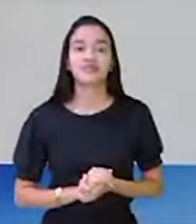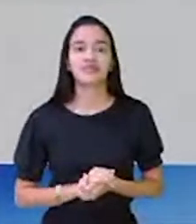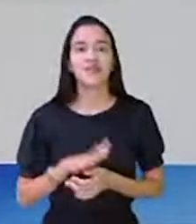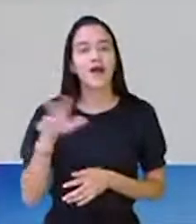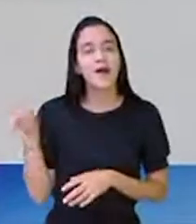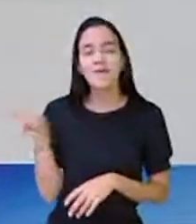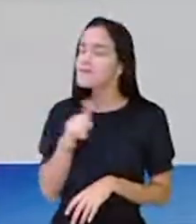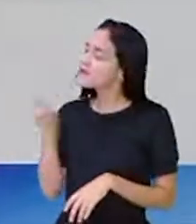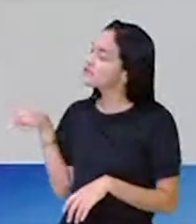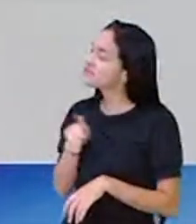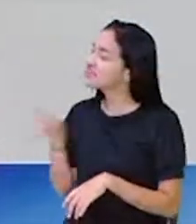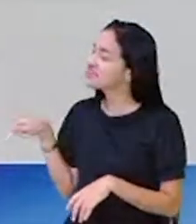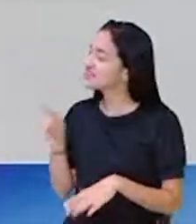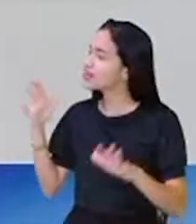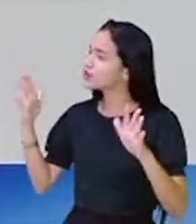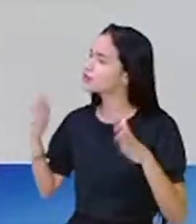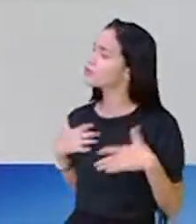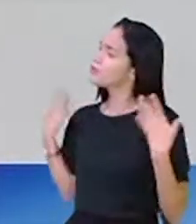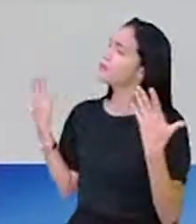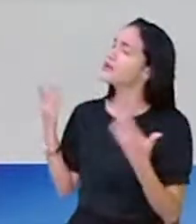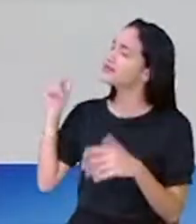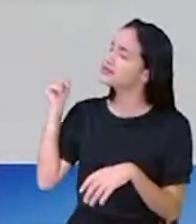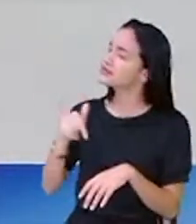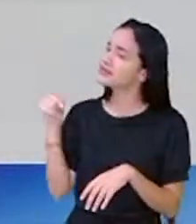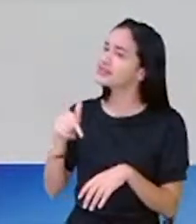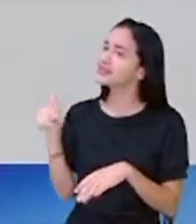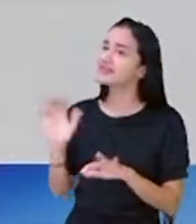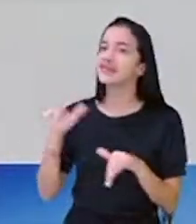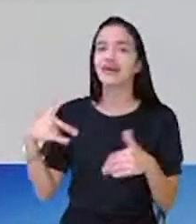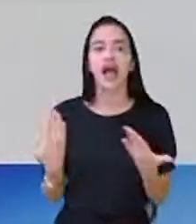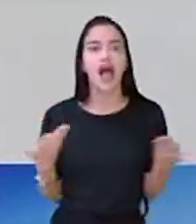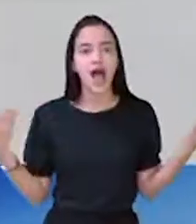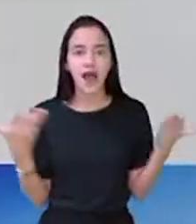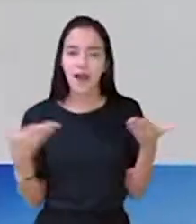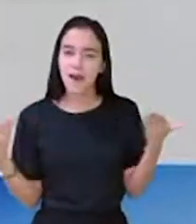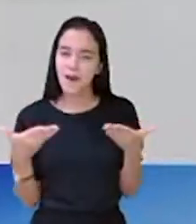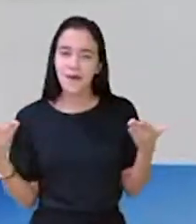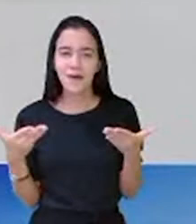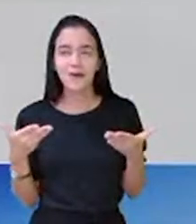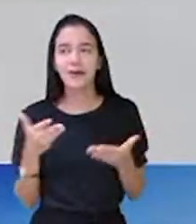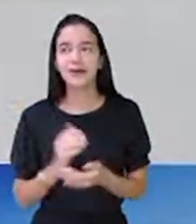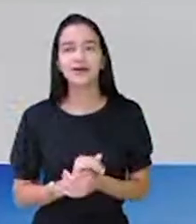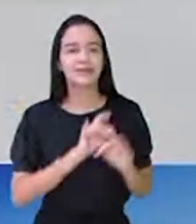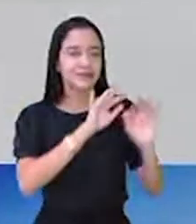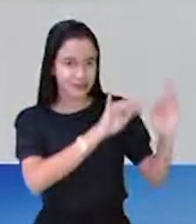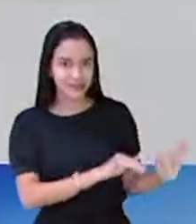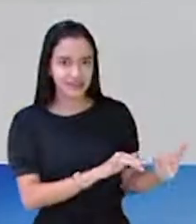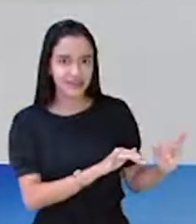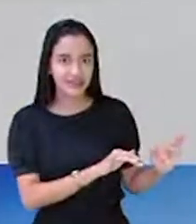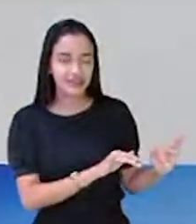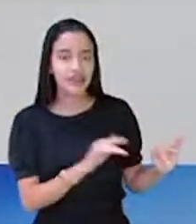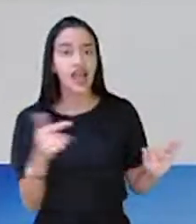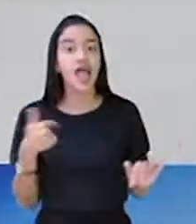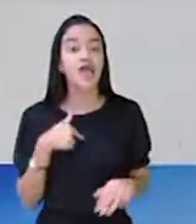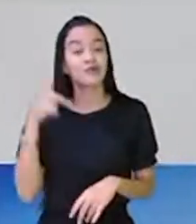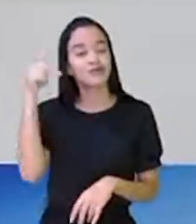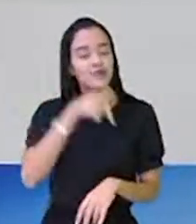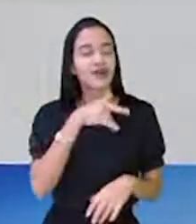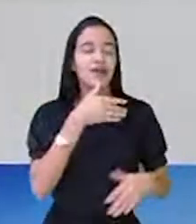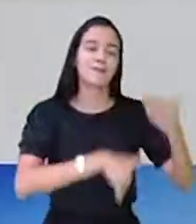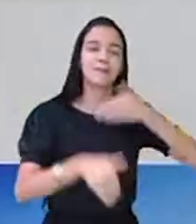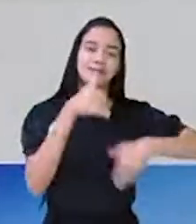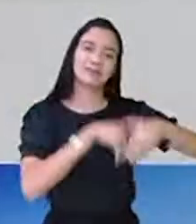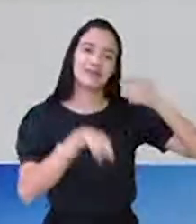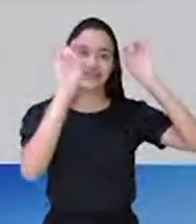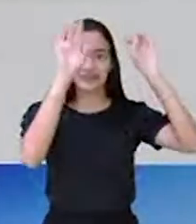Professora Cátia, que surpresa você por aqui. Olá. você é no chat? Sim, hoje estou por aqui para participar